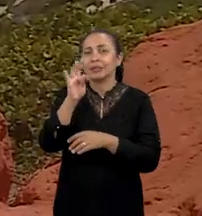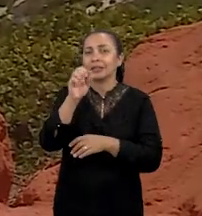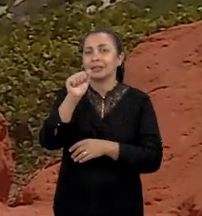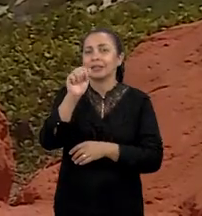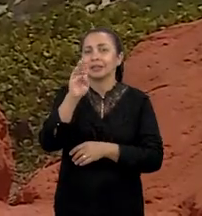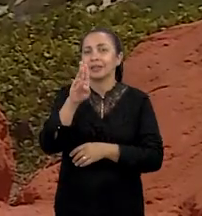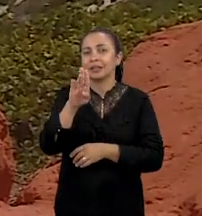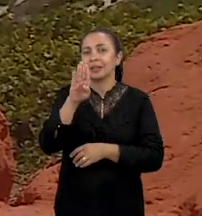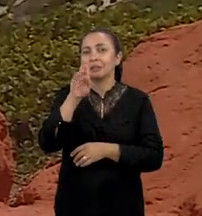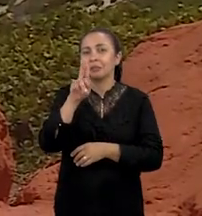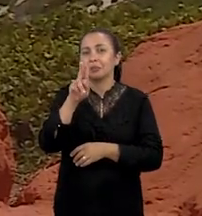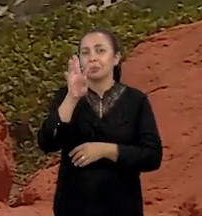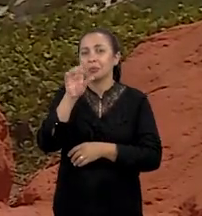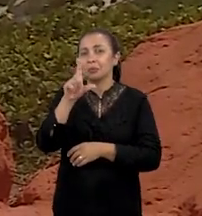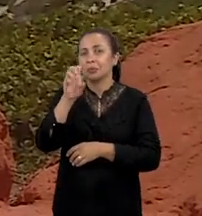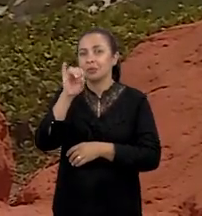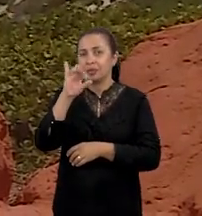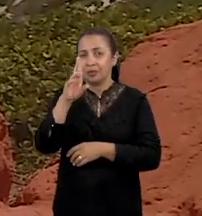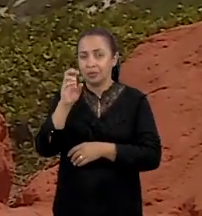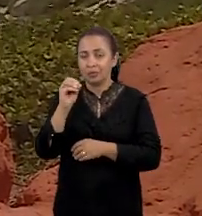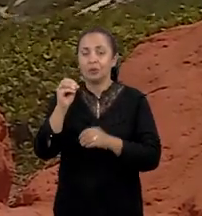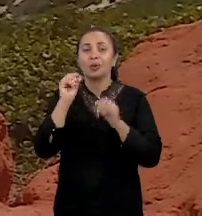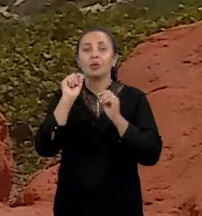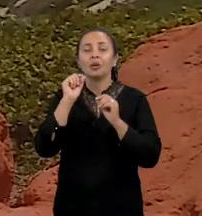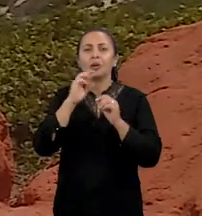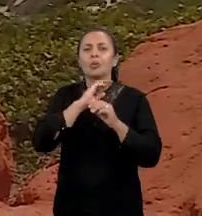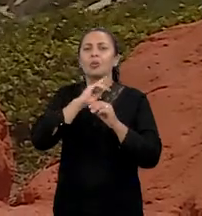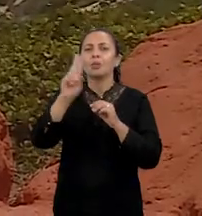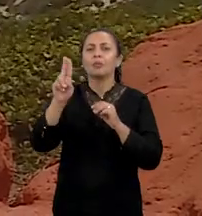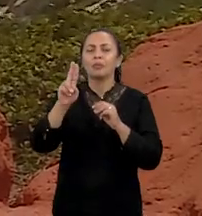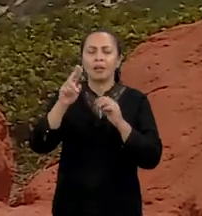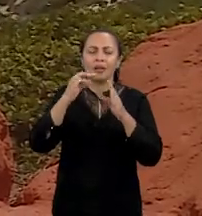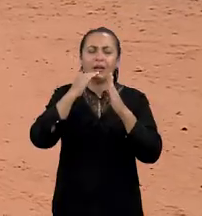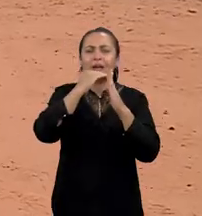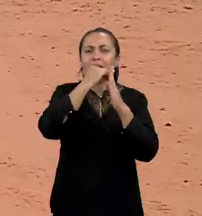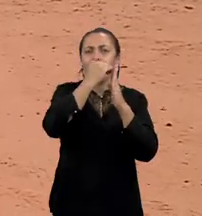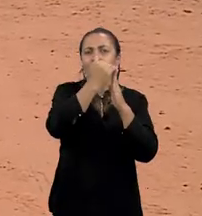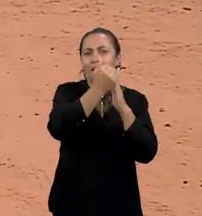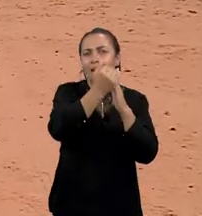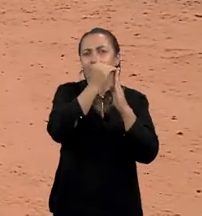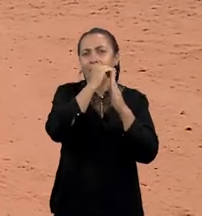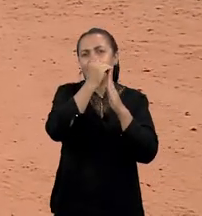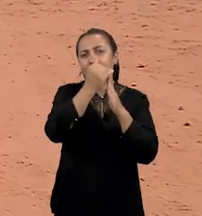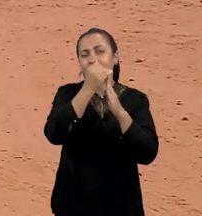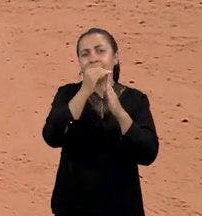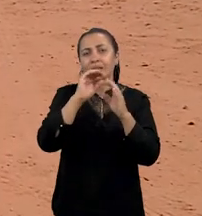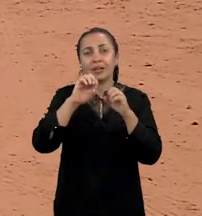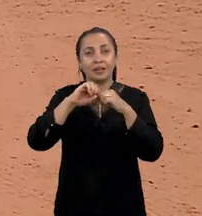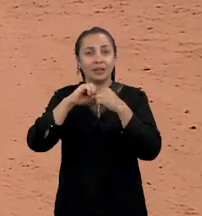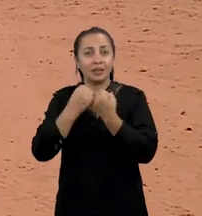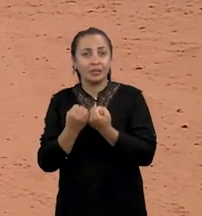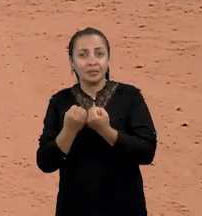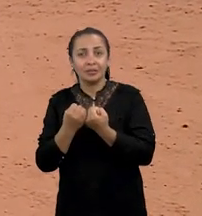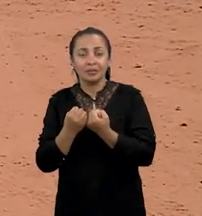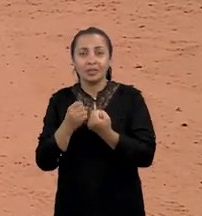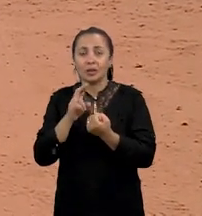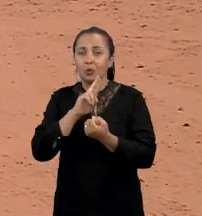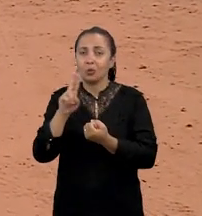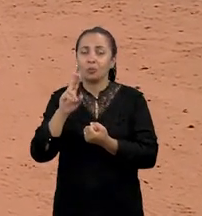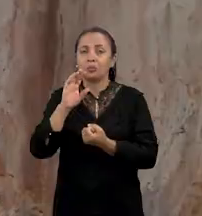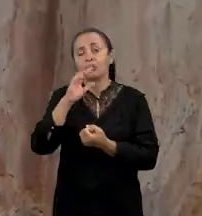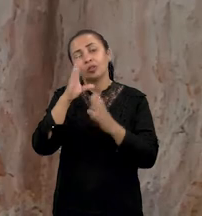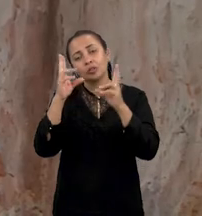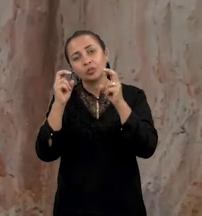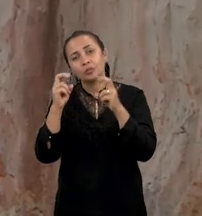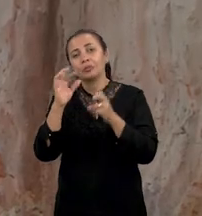tabuleiro. Tabuleiro é o topo dessa feição que termina com essa queda abrupta, que é o que nós chamamos de